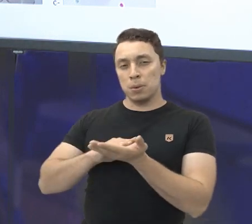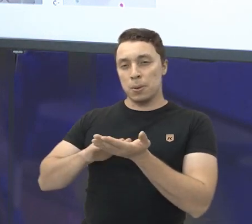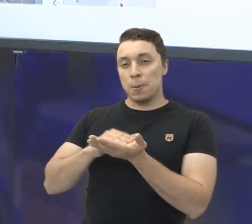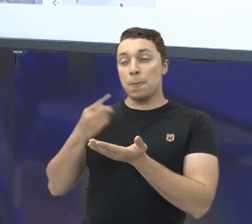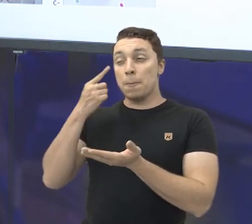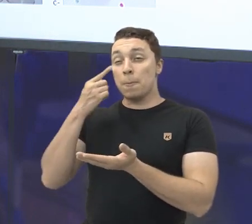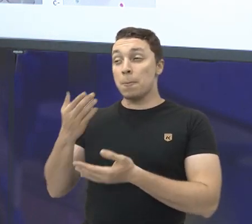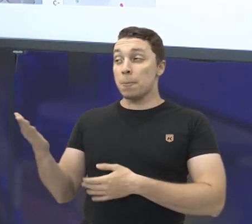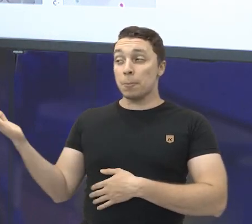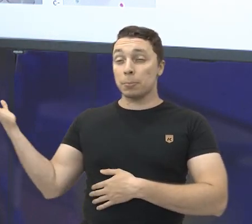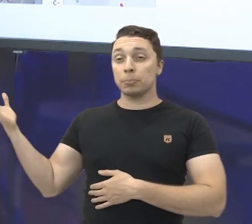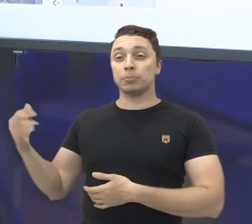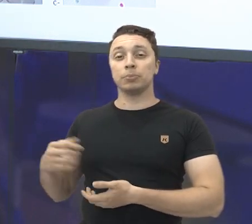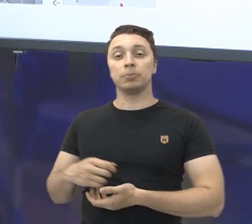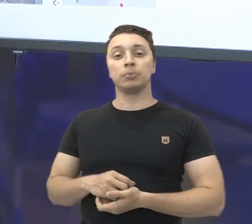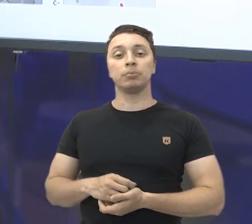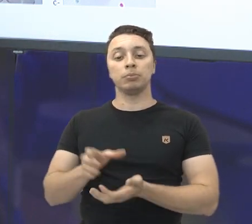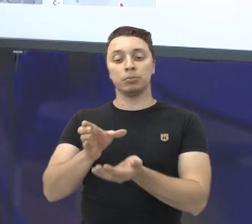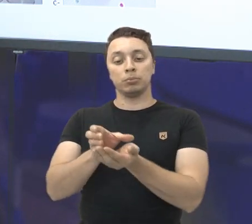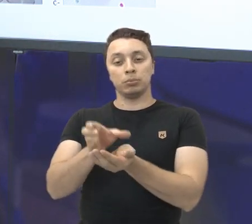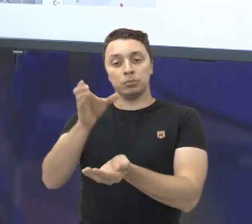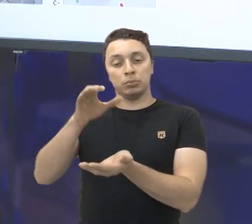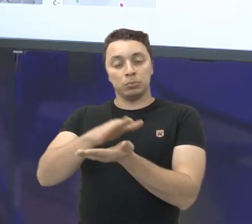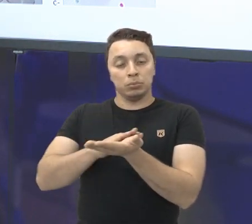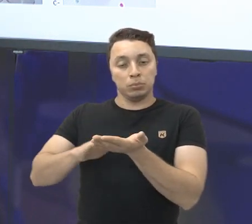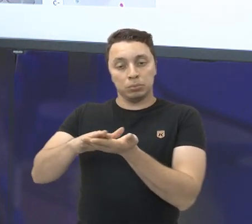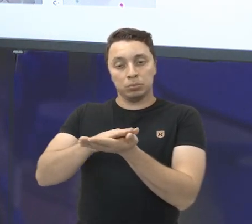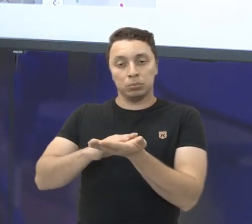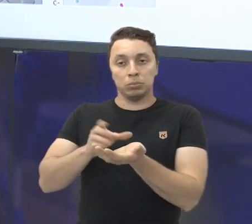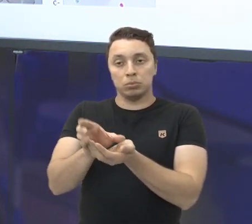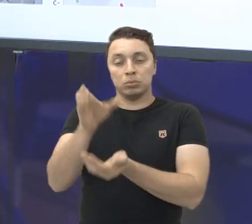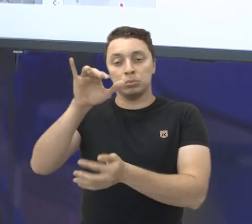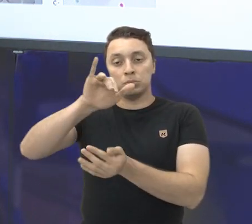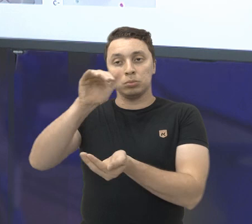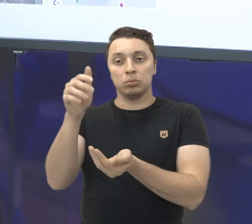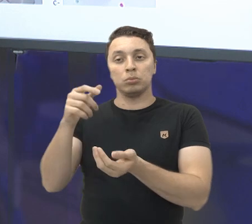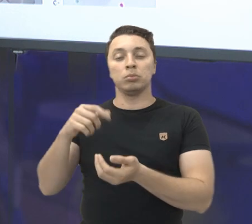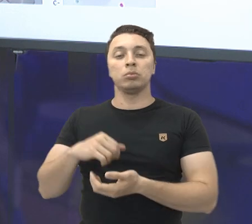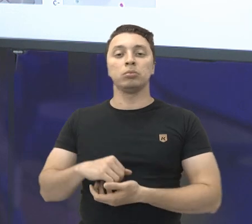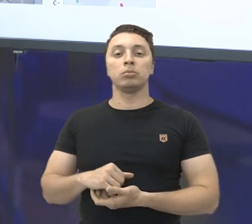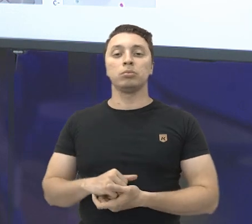tia Sara. Essa é a planificação. Eu vou montá-la?